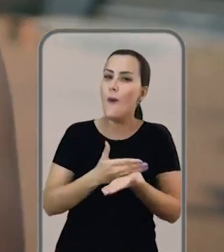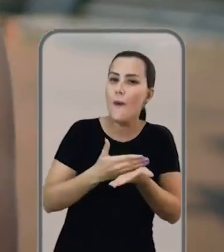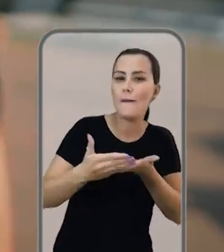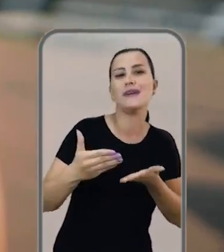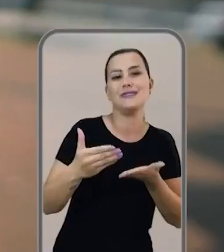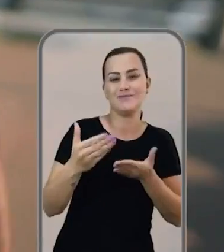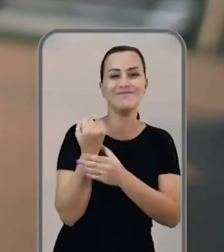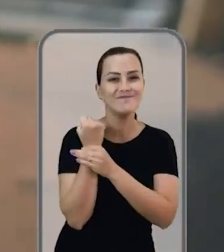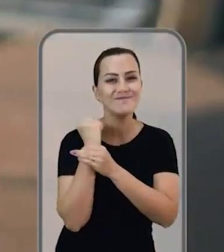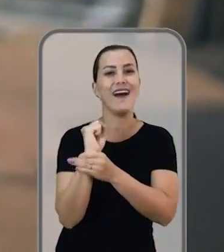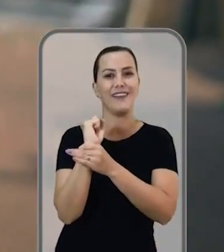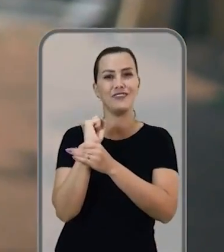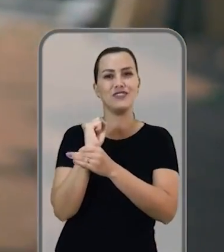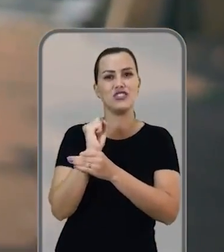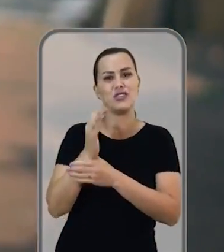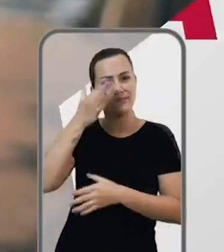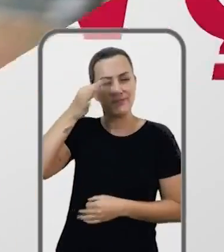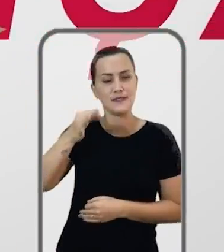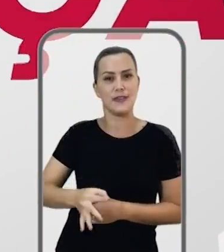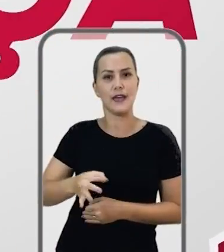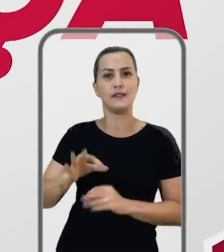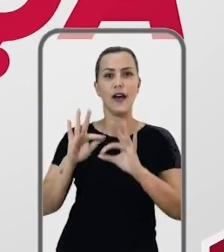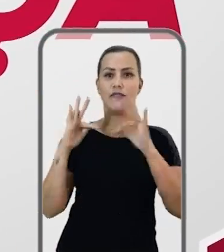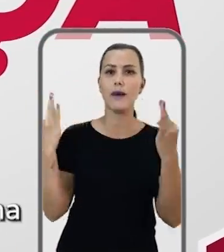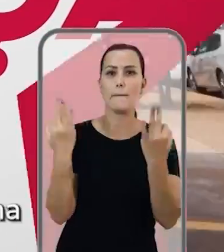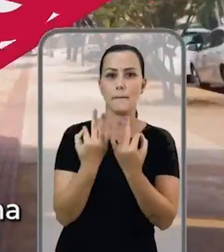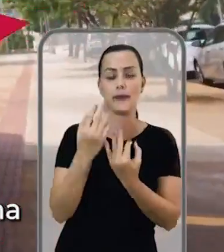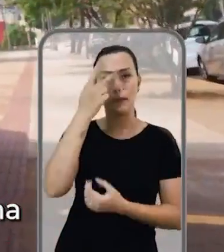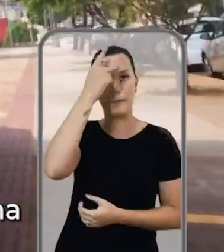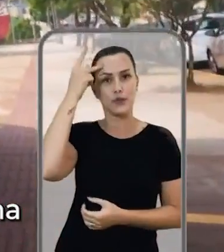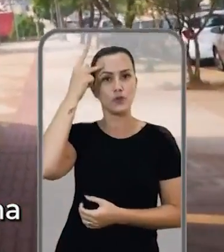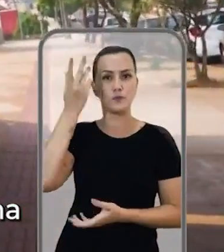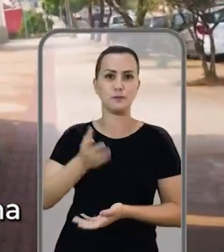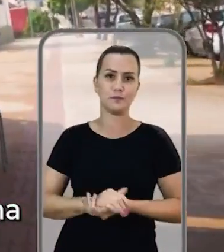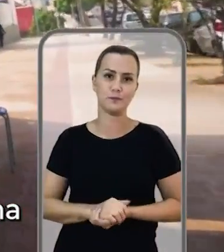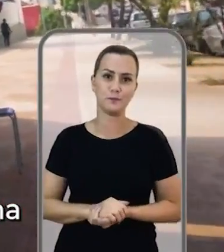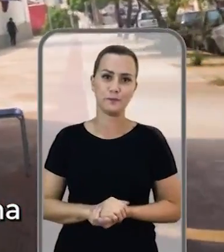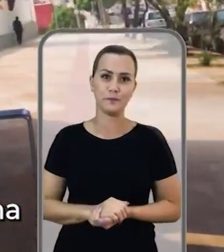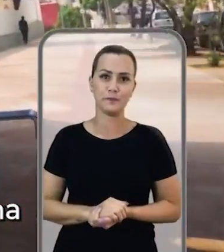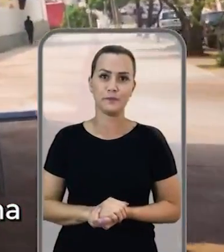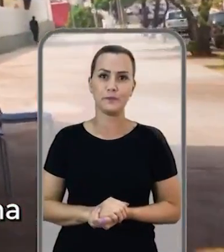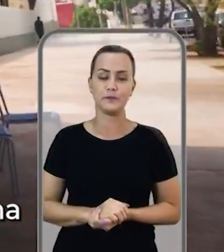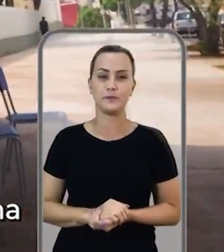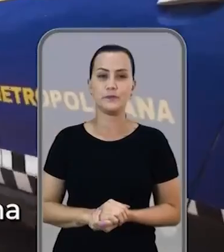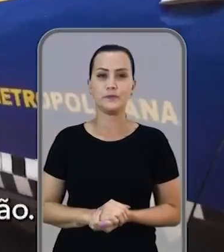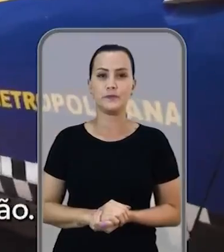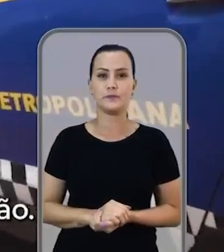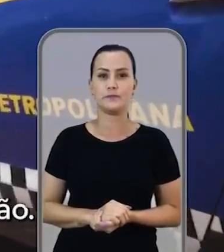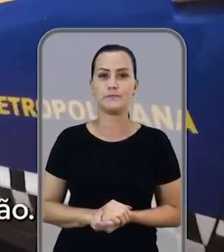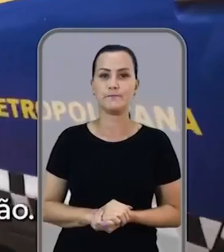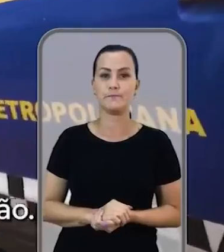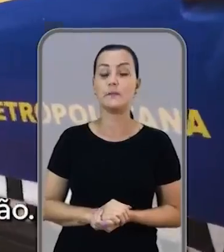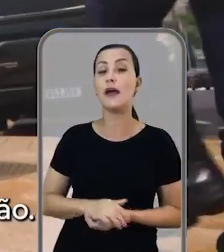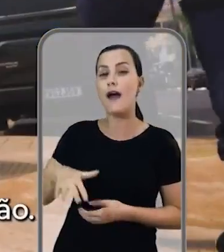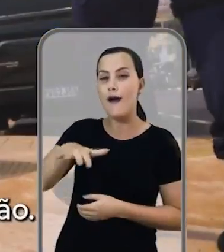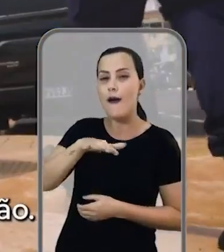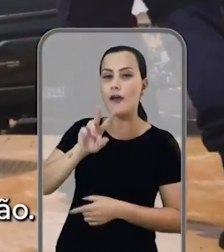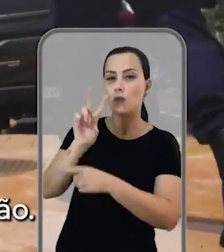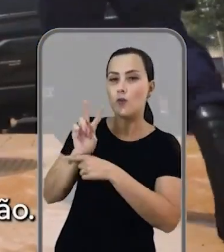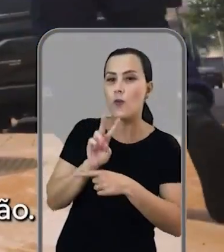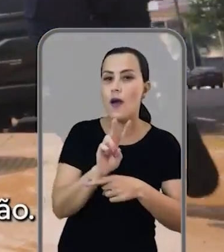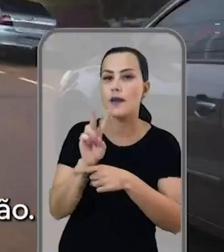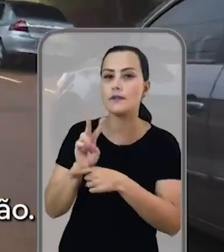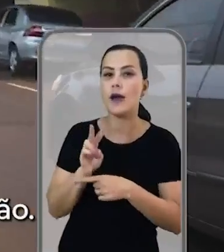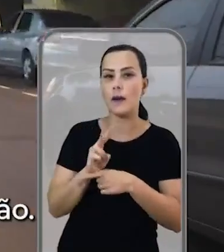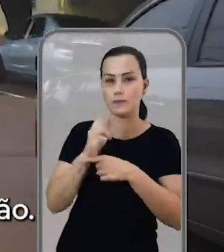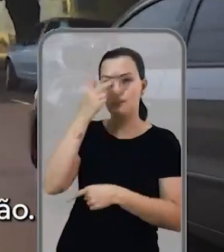dignidade às famílias periféricas. As patrulhas da Guarda Civil Metropolitana não vão ficar só